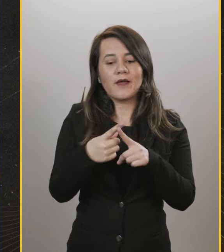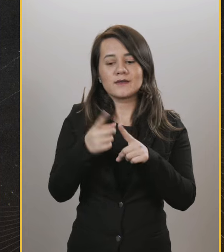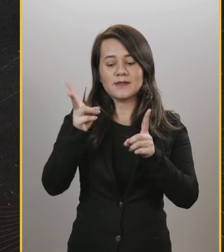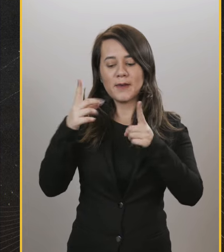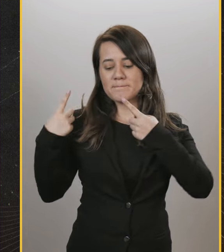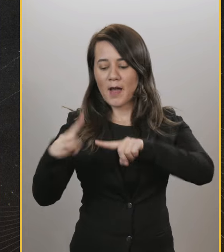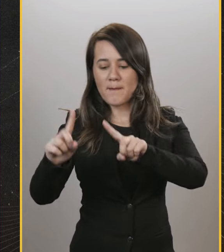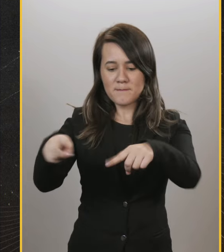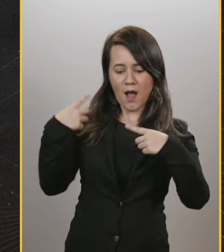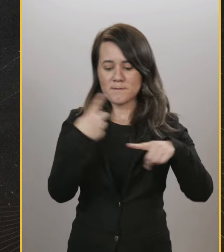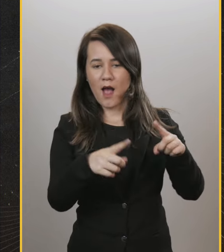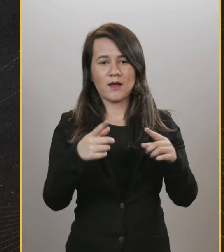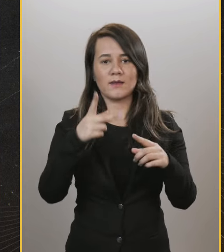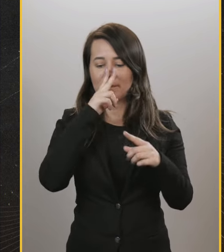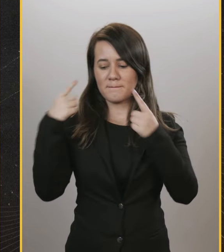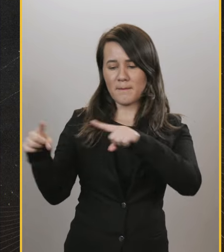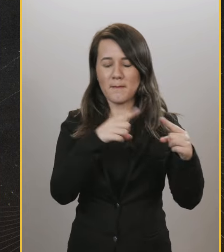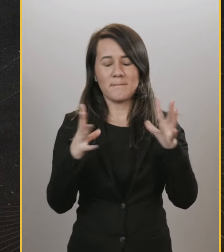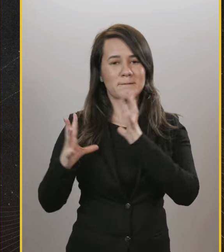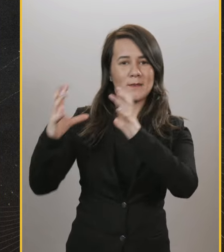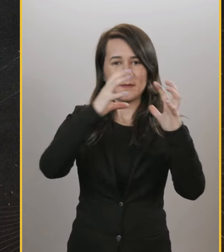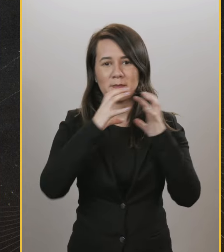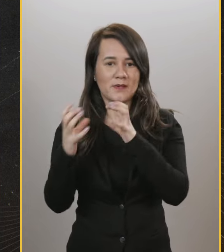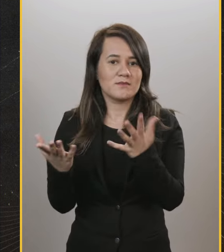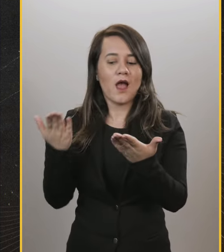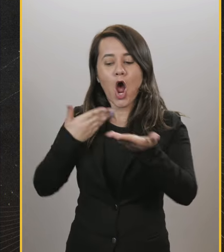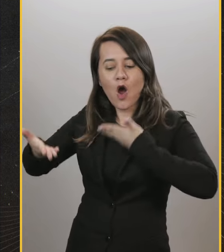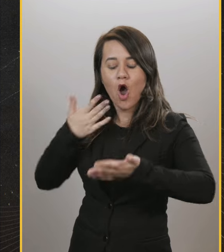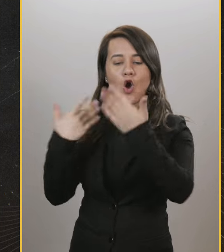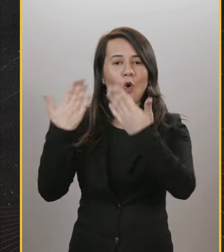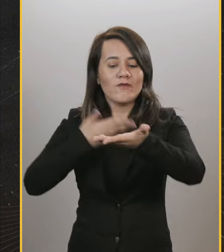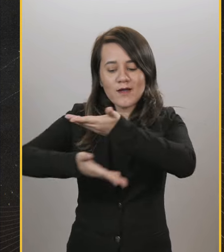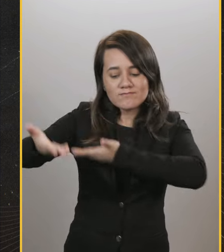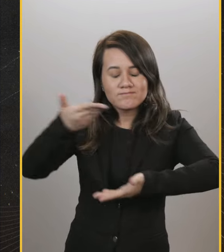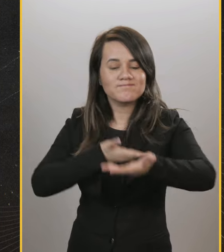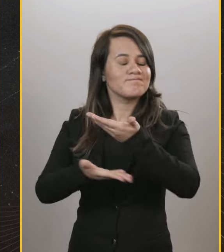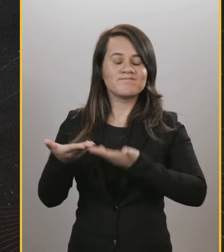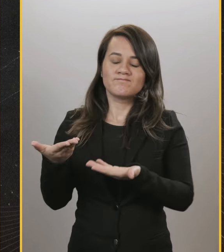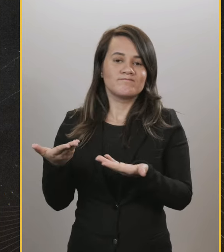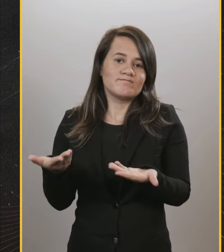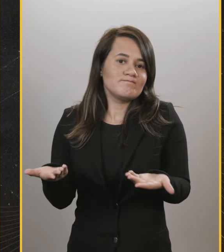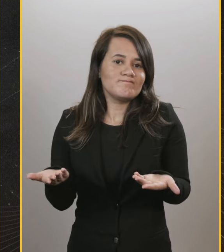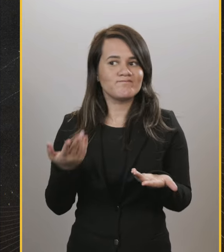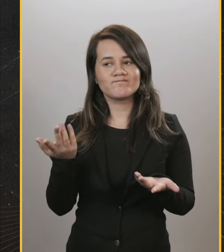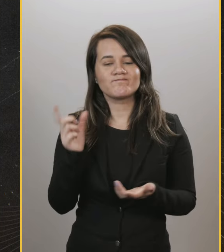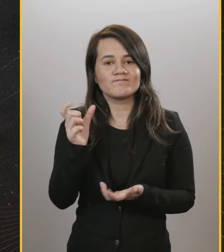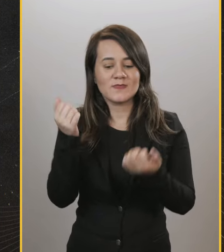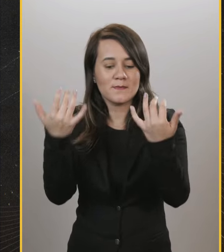ataque o tempo inteiro, assim, todo mundo se batendo o tempo inteiro e diálogo e conversa e,